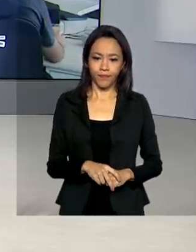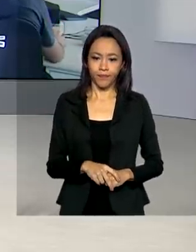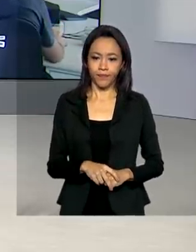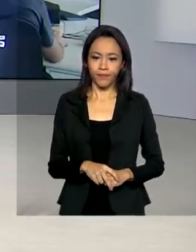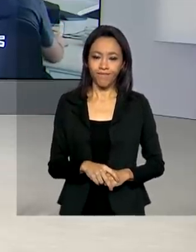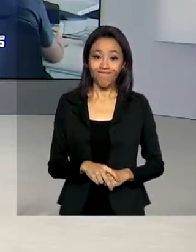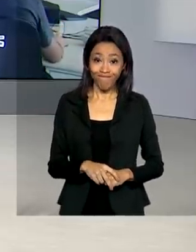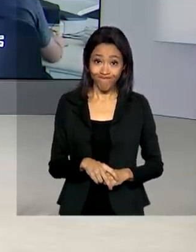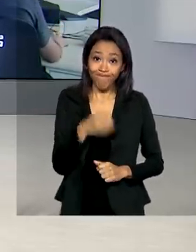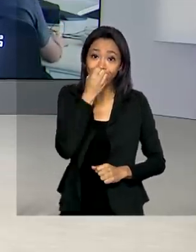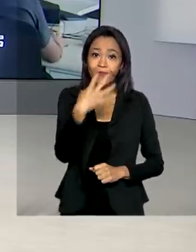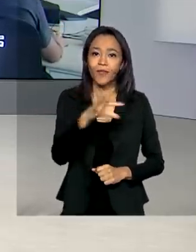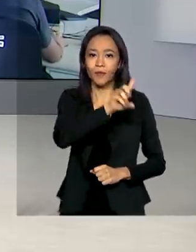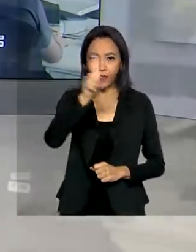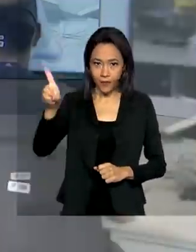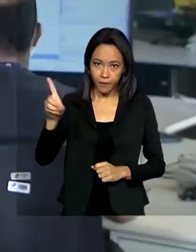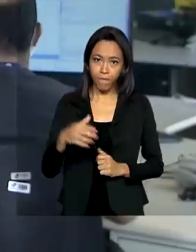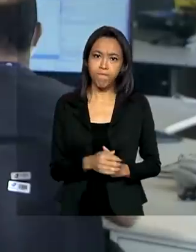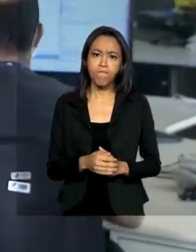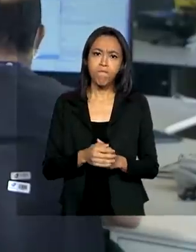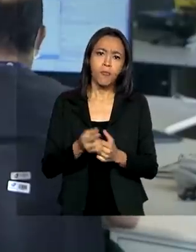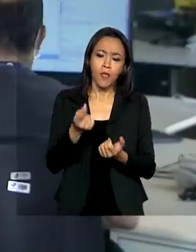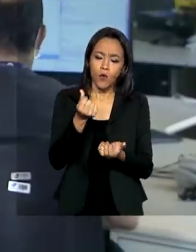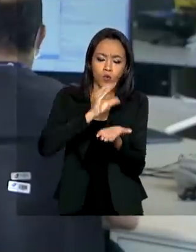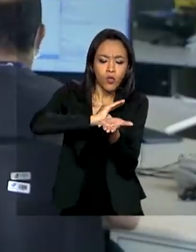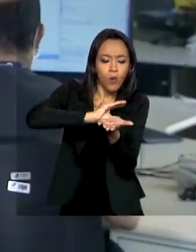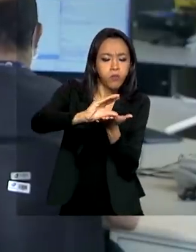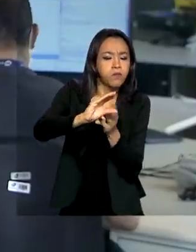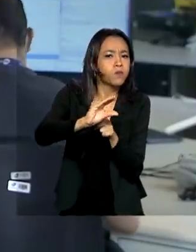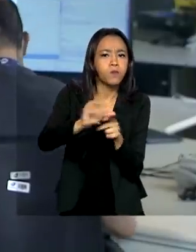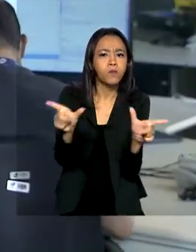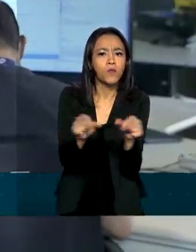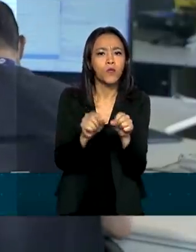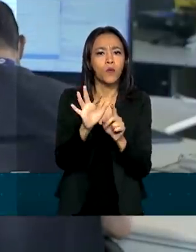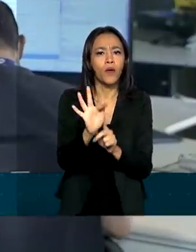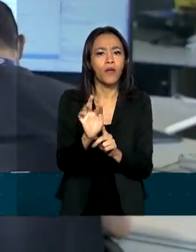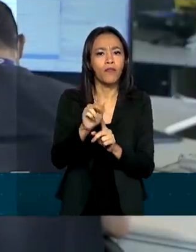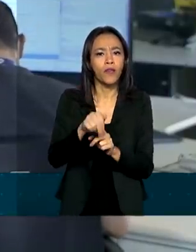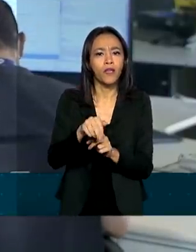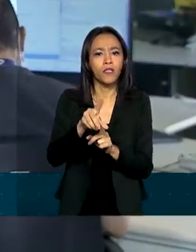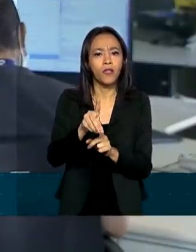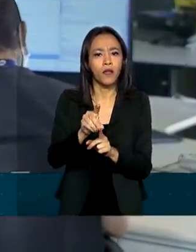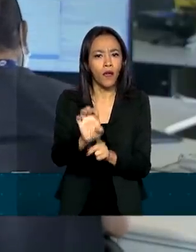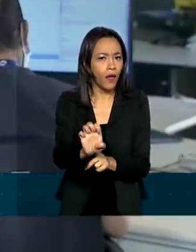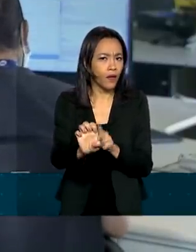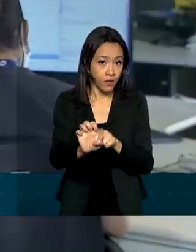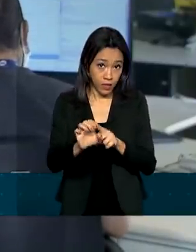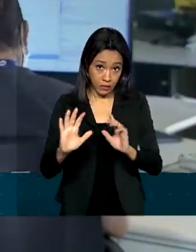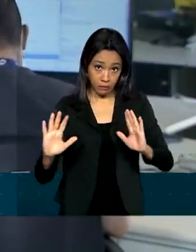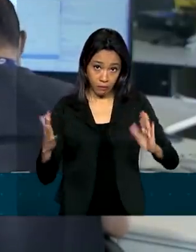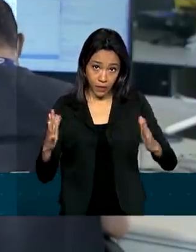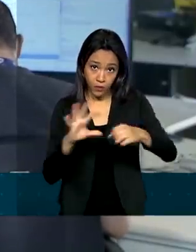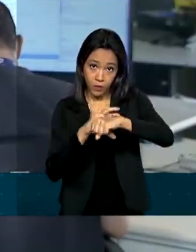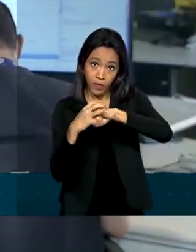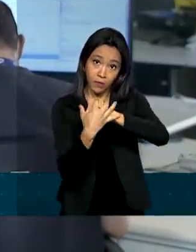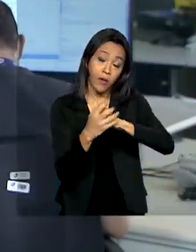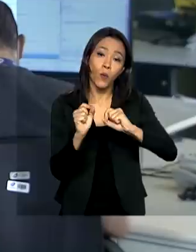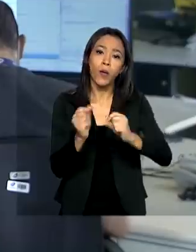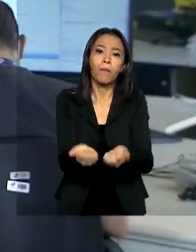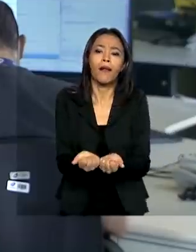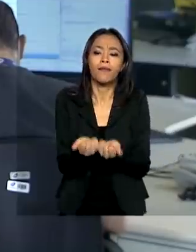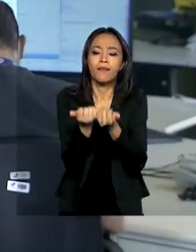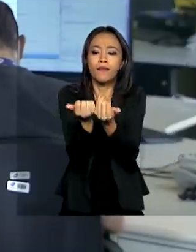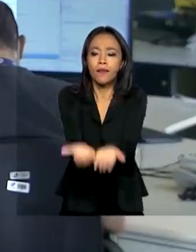Bom dia, Renata. Os repasses do FNDE têm sido assegurados em meio à pandemia para possibilitar a entrega de alimentos